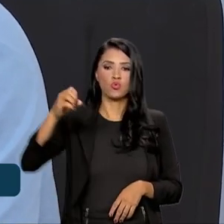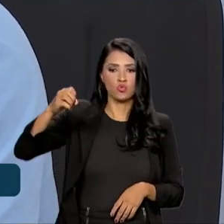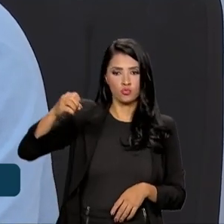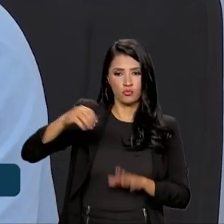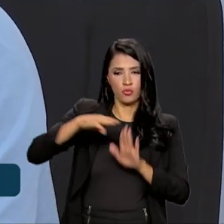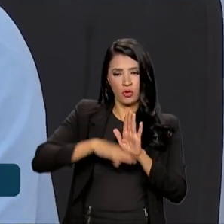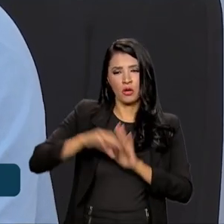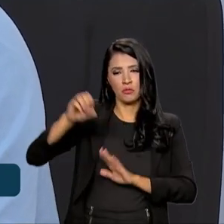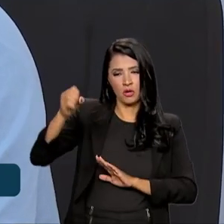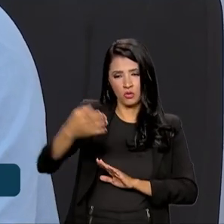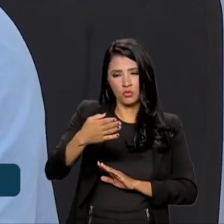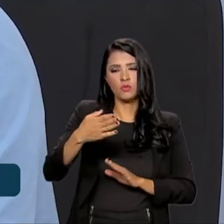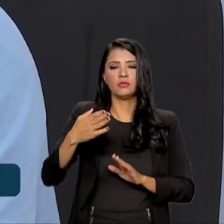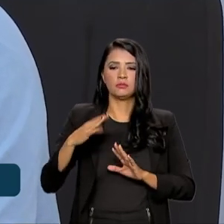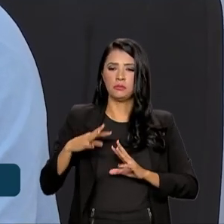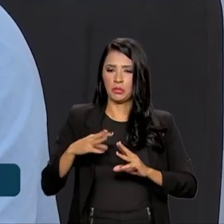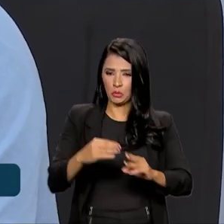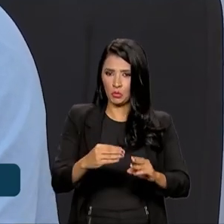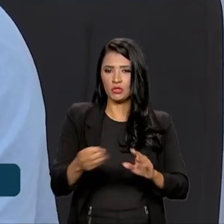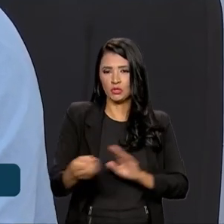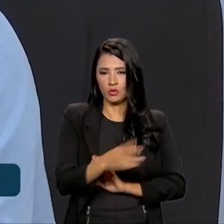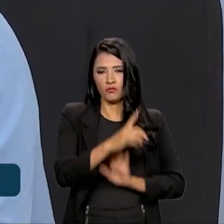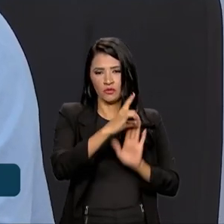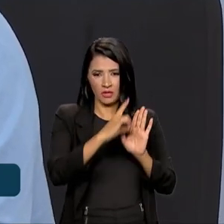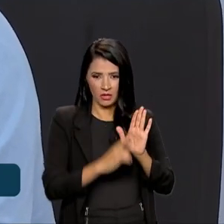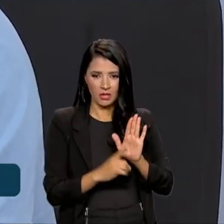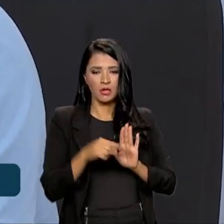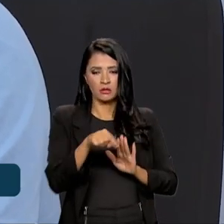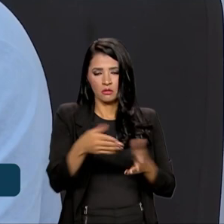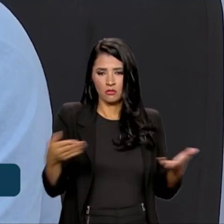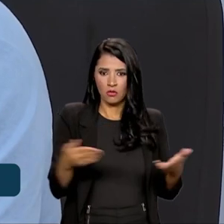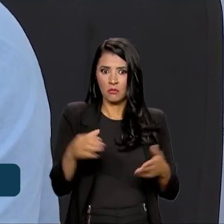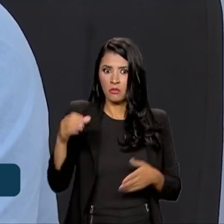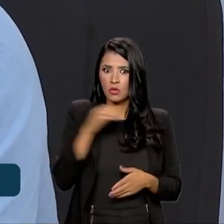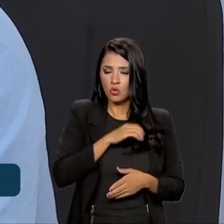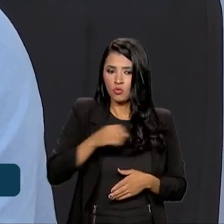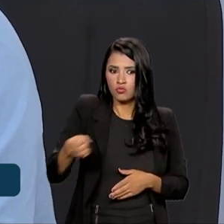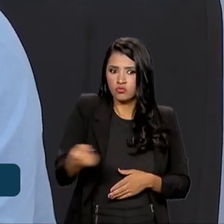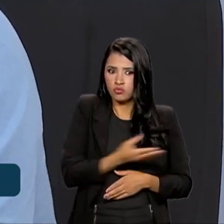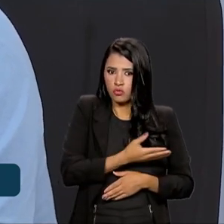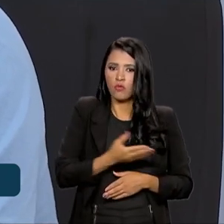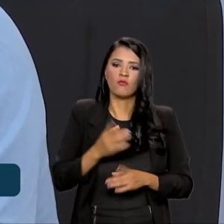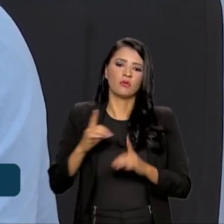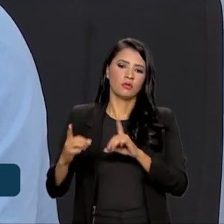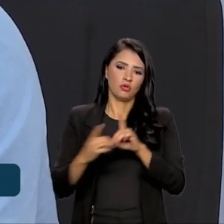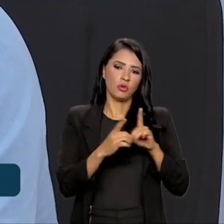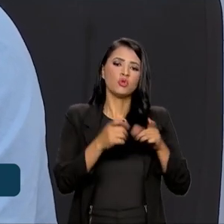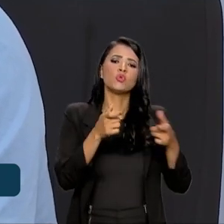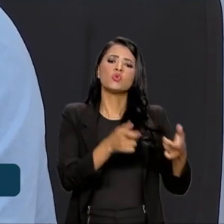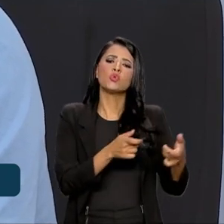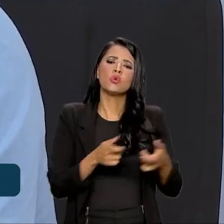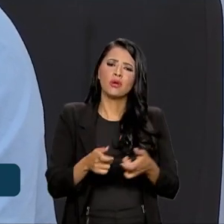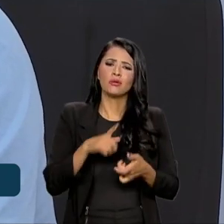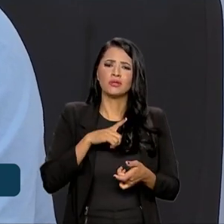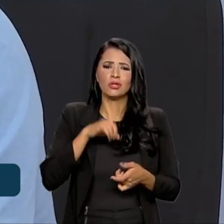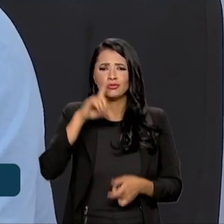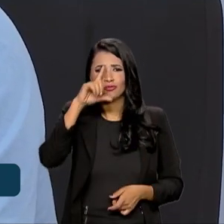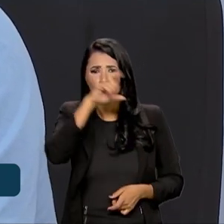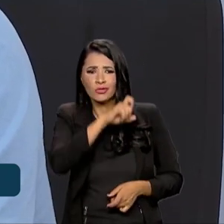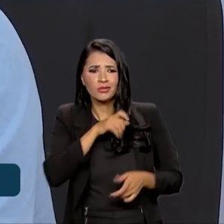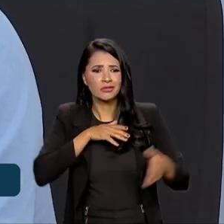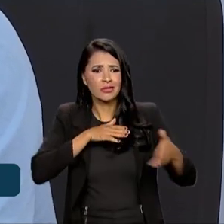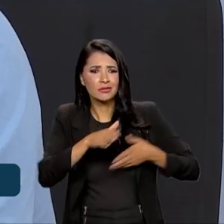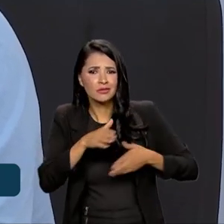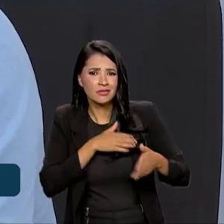Todos, que está vindo nesse novo decreto do Luz para Todos, modernizando o atendimento. Em localidades com uma maior dificuldade de